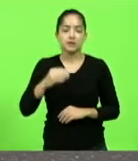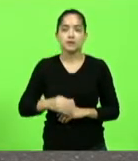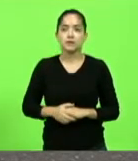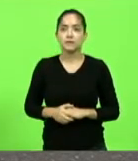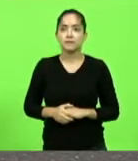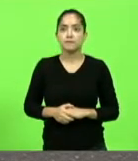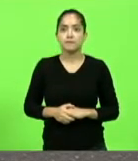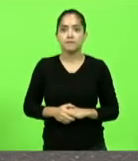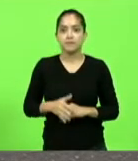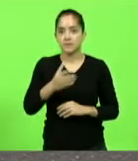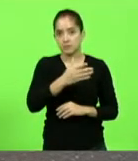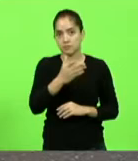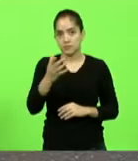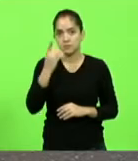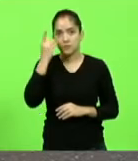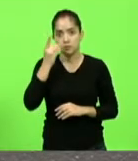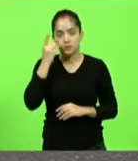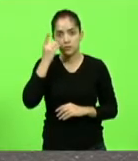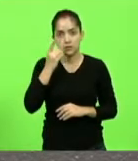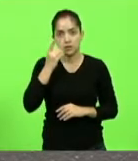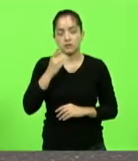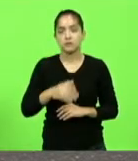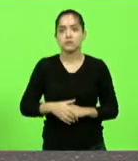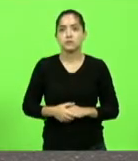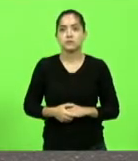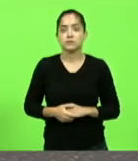senhores deputados deputado Fabiano